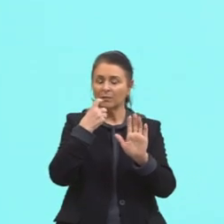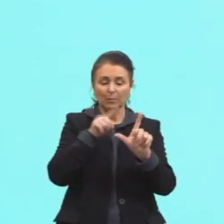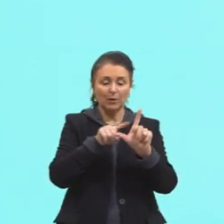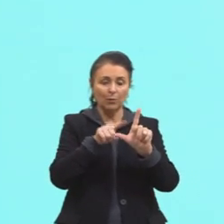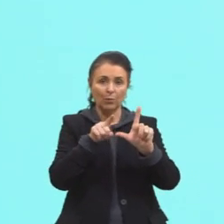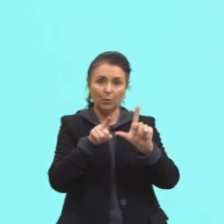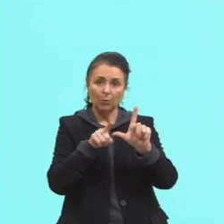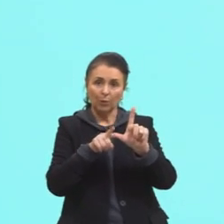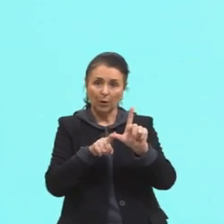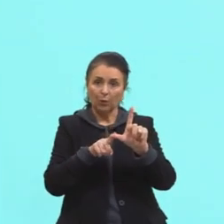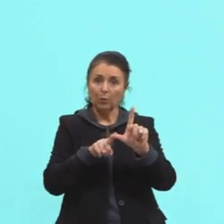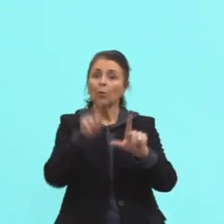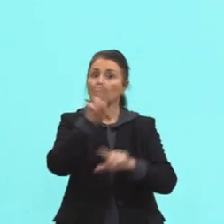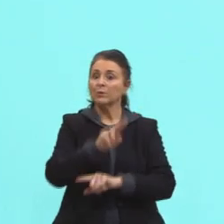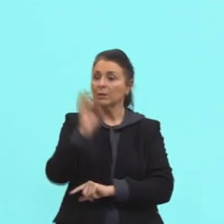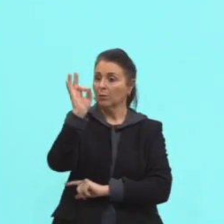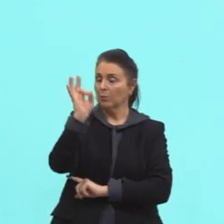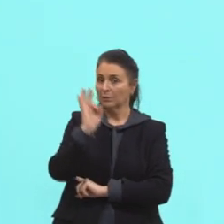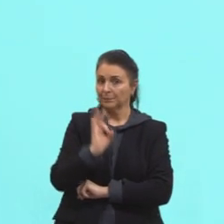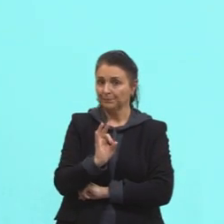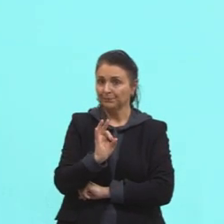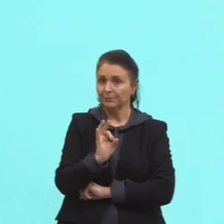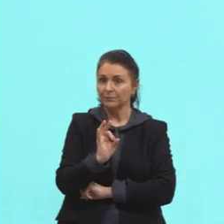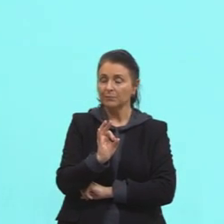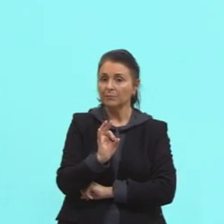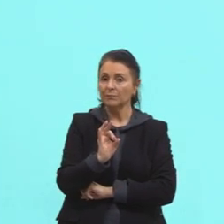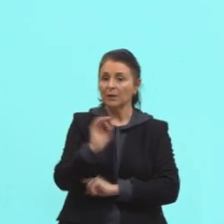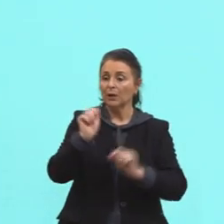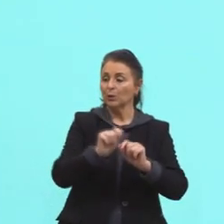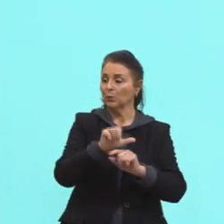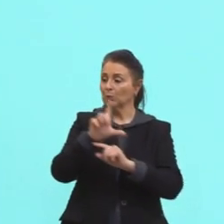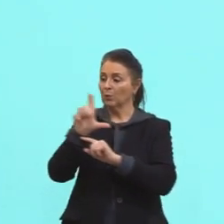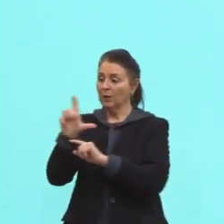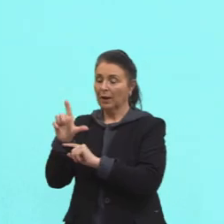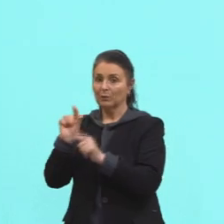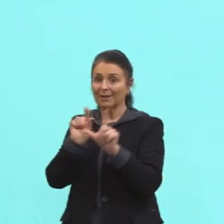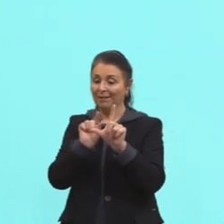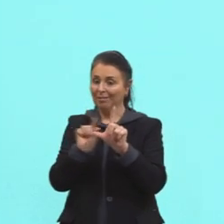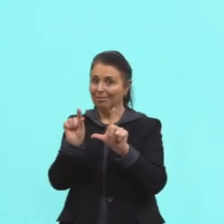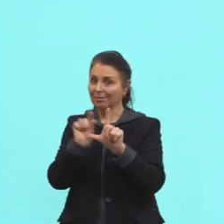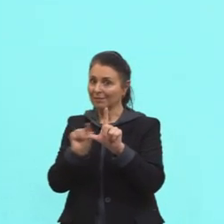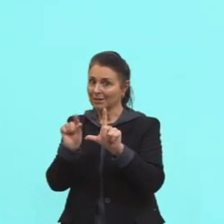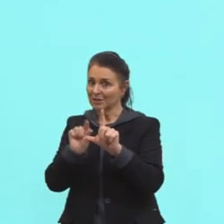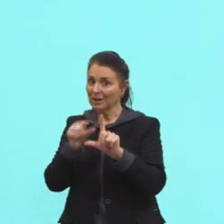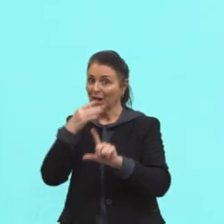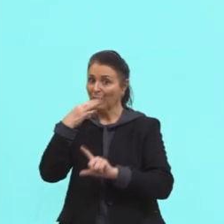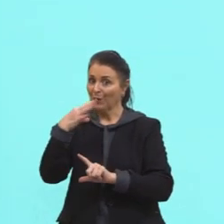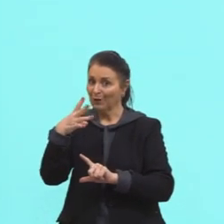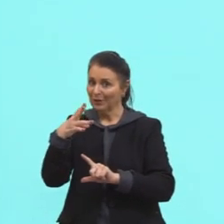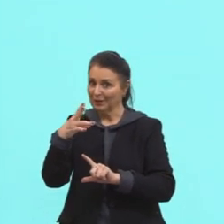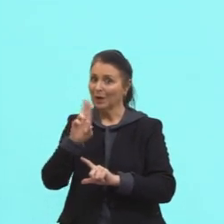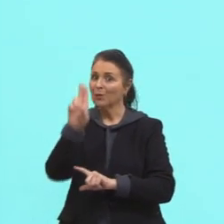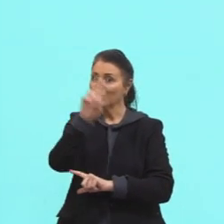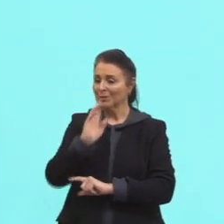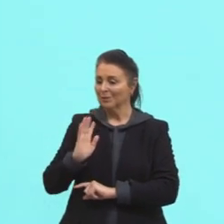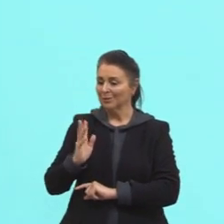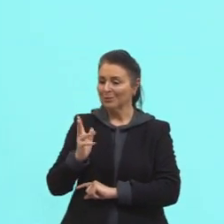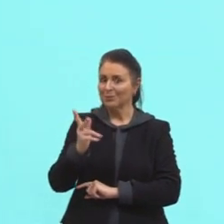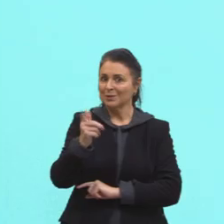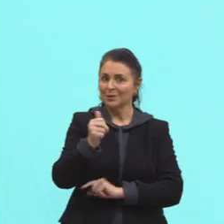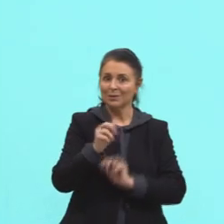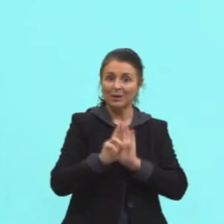então, às porcentagens. E aqui ao lado, nós temos a legenda de acordo com os dados que estão